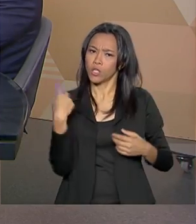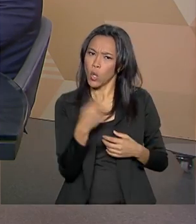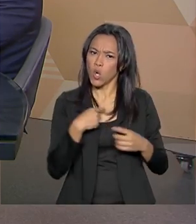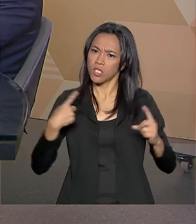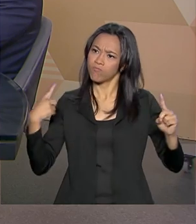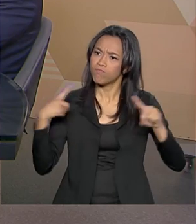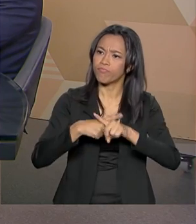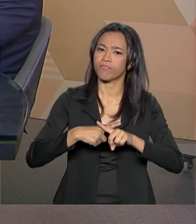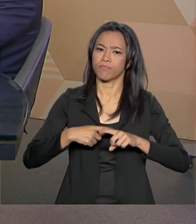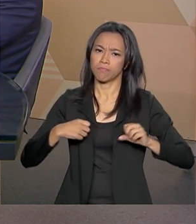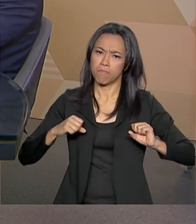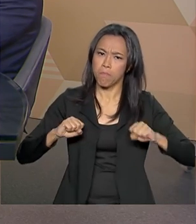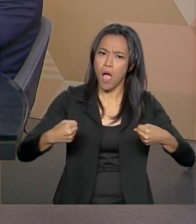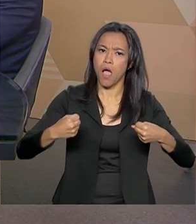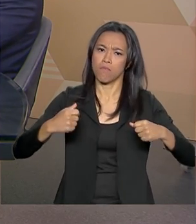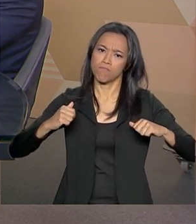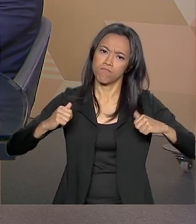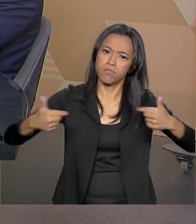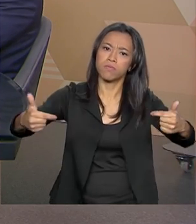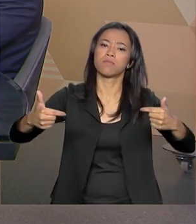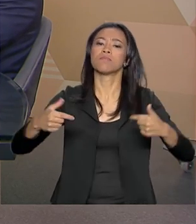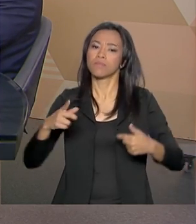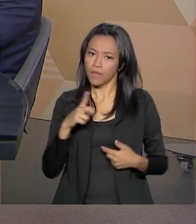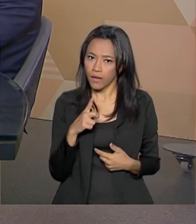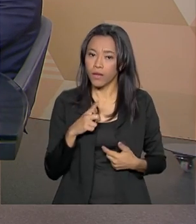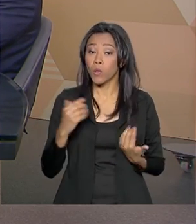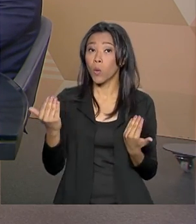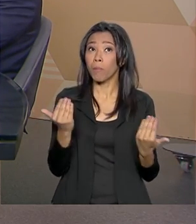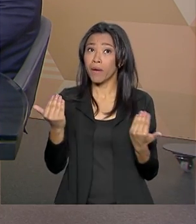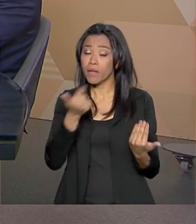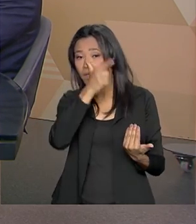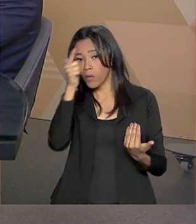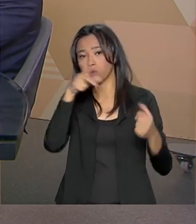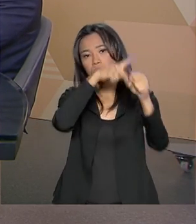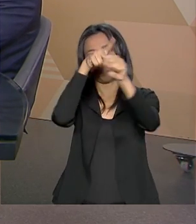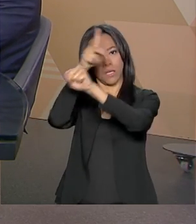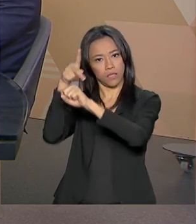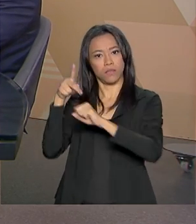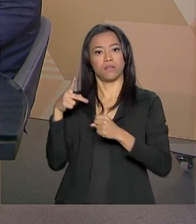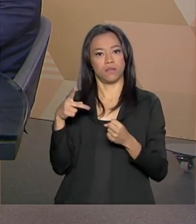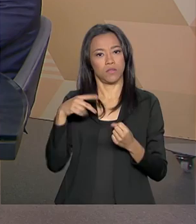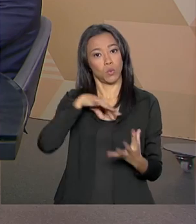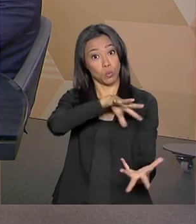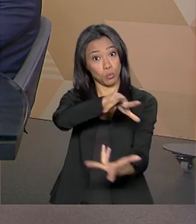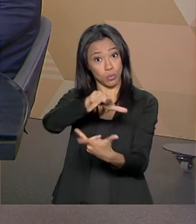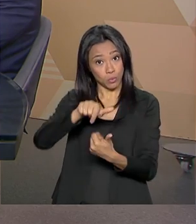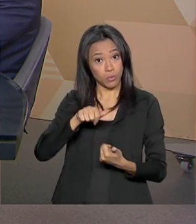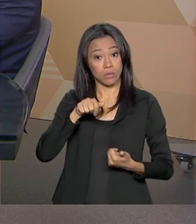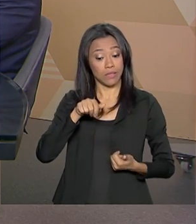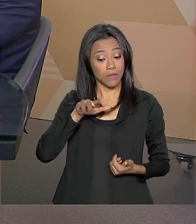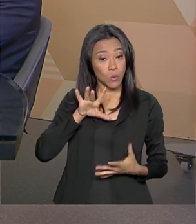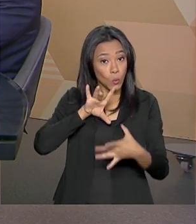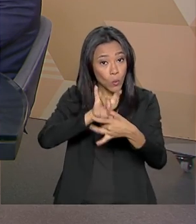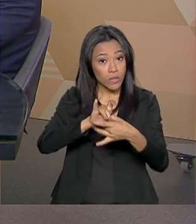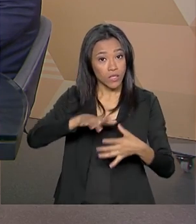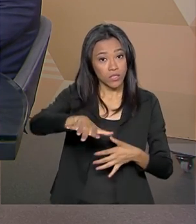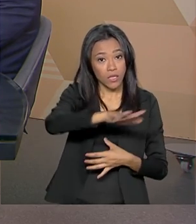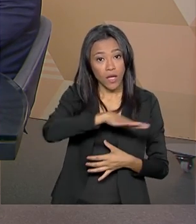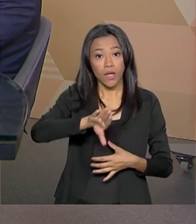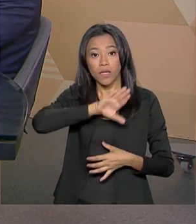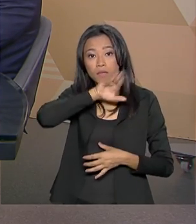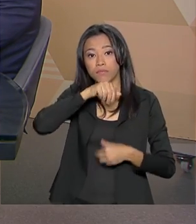em comparação aos países mais desenvolvidos do mundo, na área de produção agropecuária.